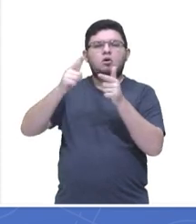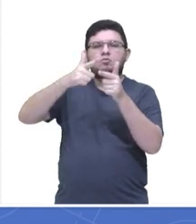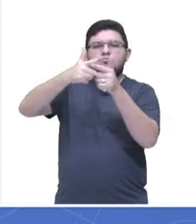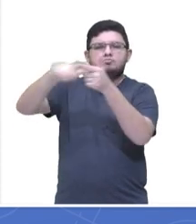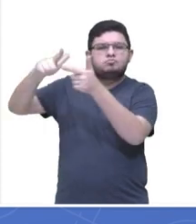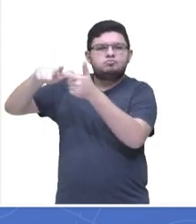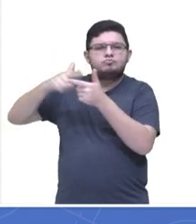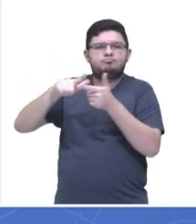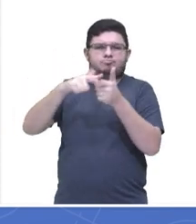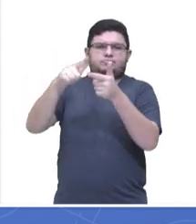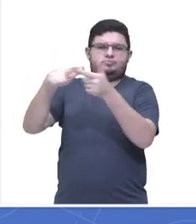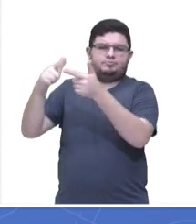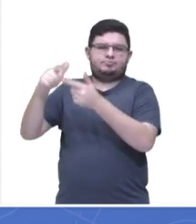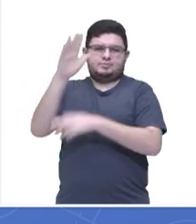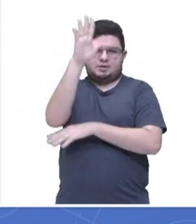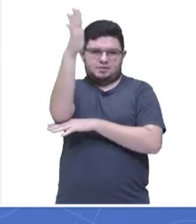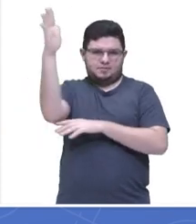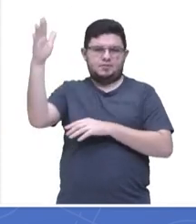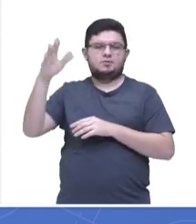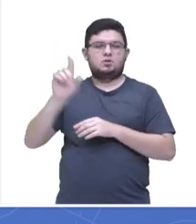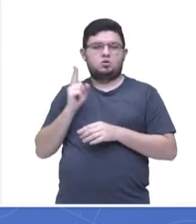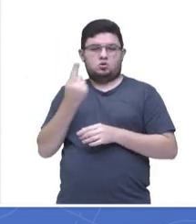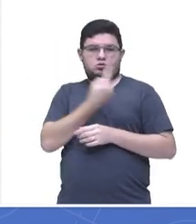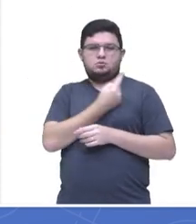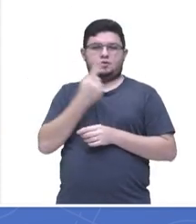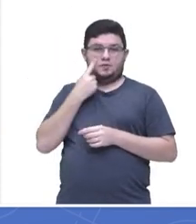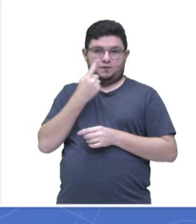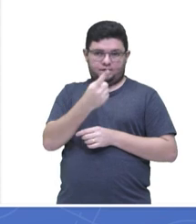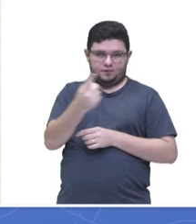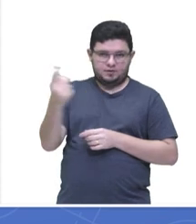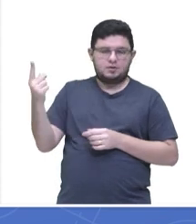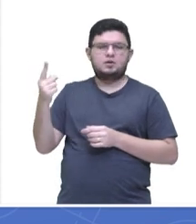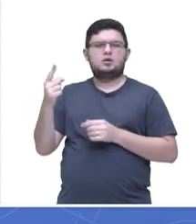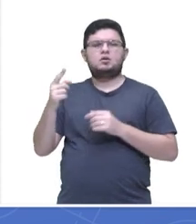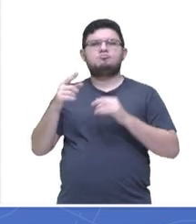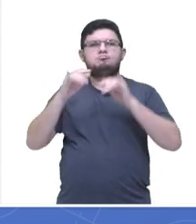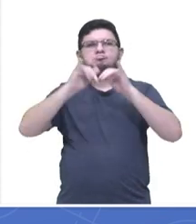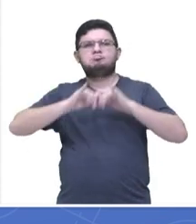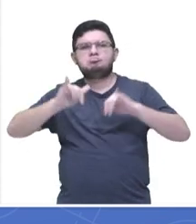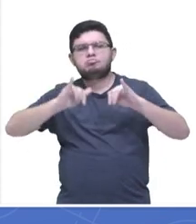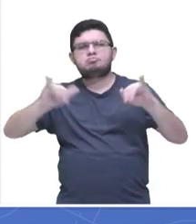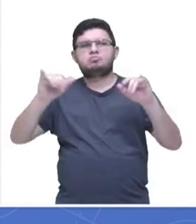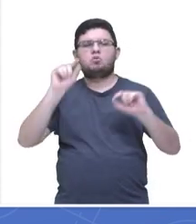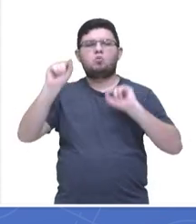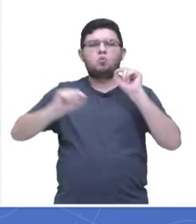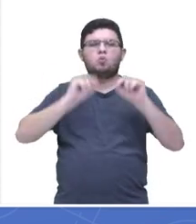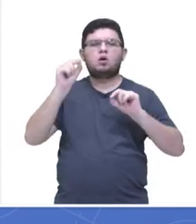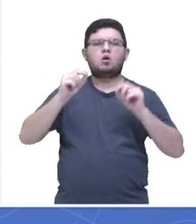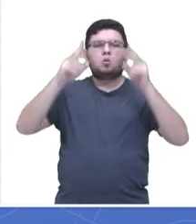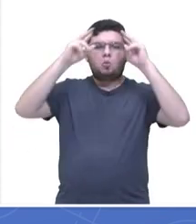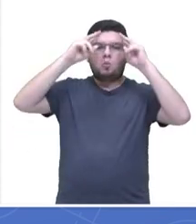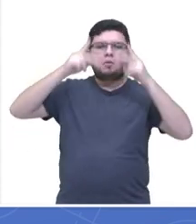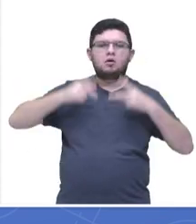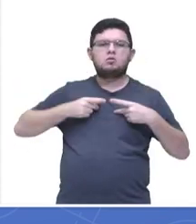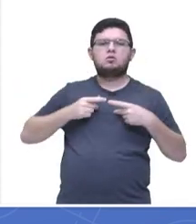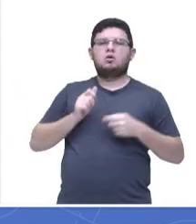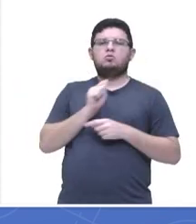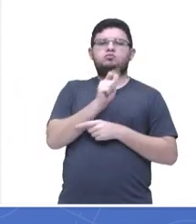ambientais. e a gente vê isso constantemente no noticiário de que o homem se acha